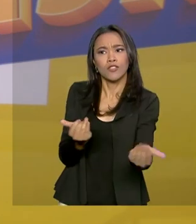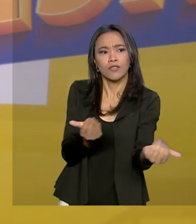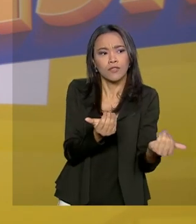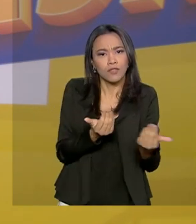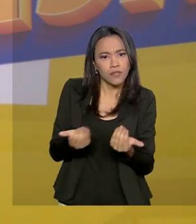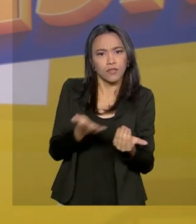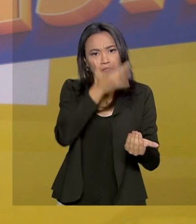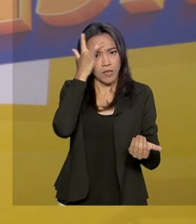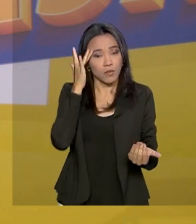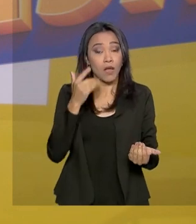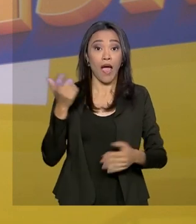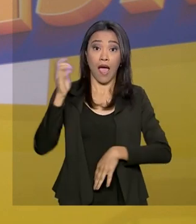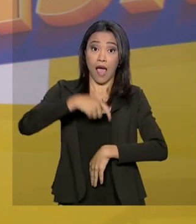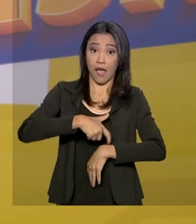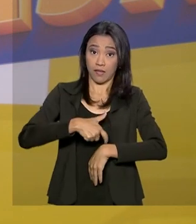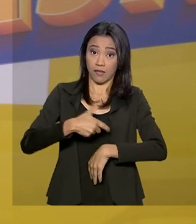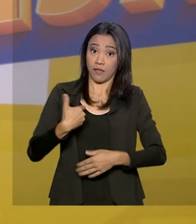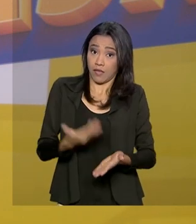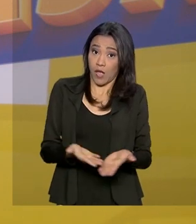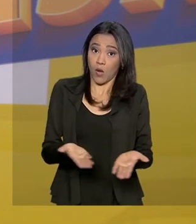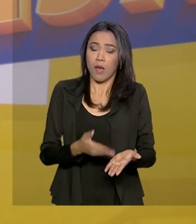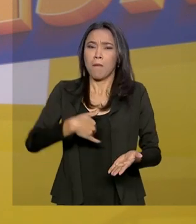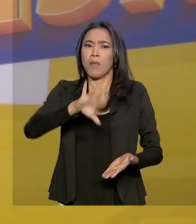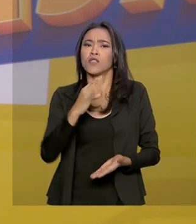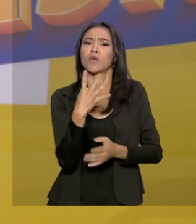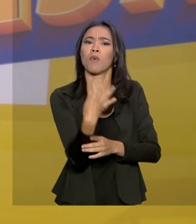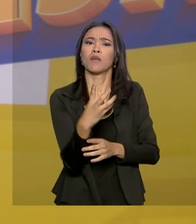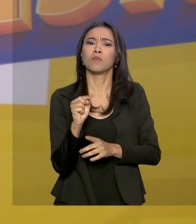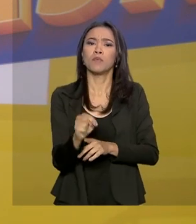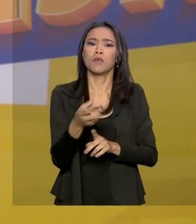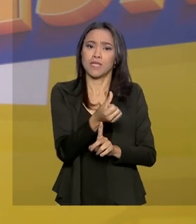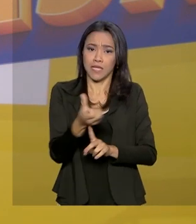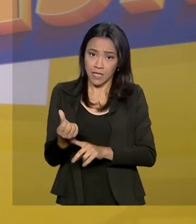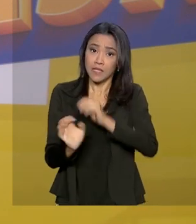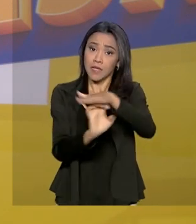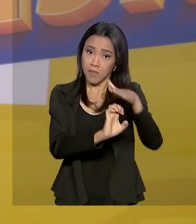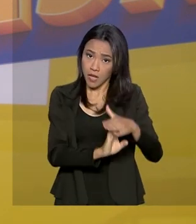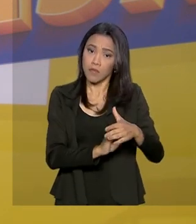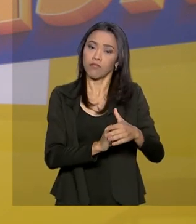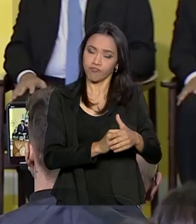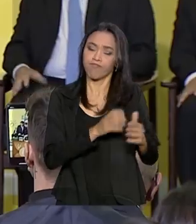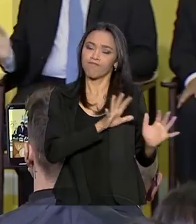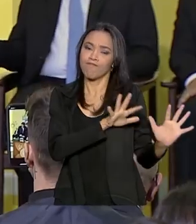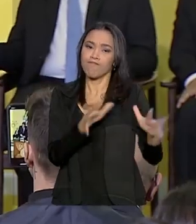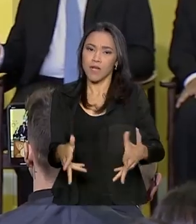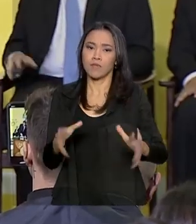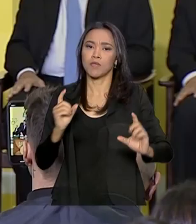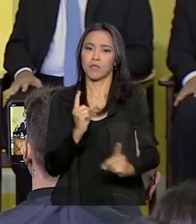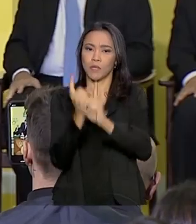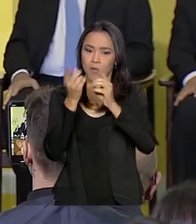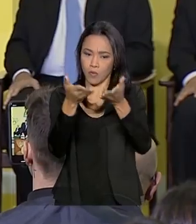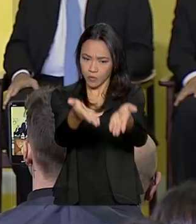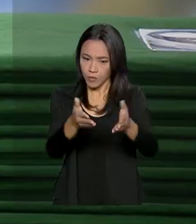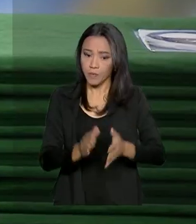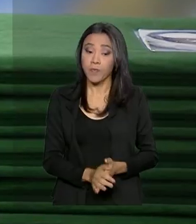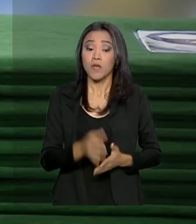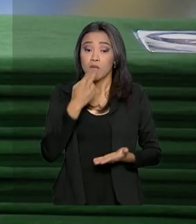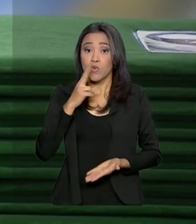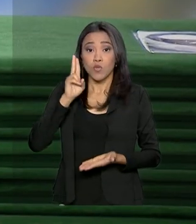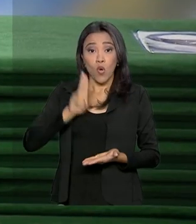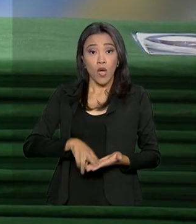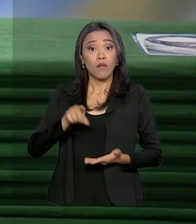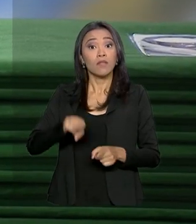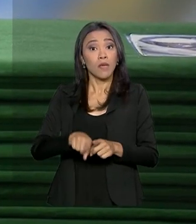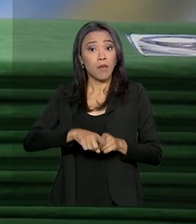Até agora, mais de 4.600 empresas e entidades confirmaram participação. Durante a cerimônia, os Correios lançaram